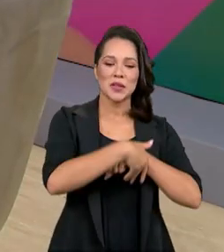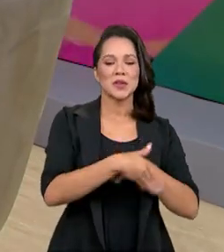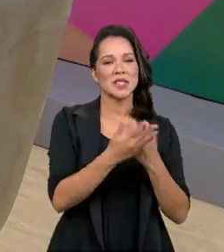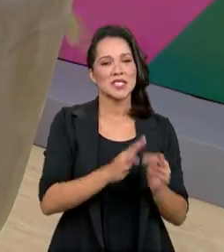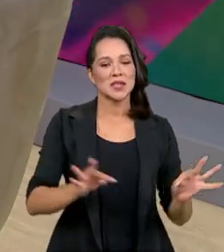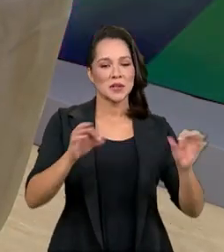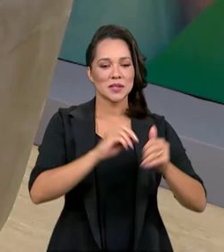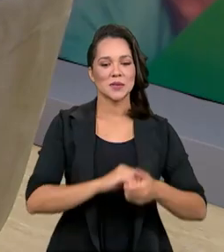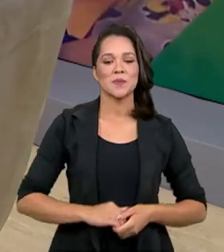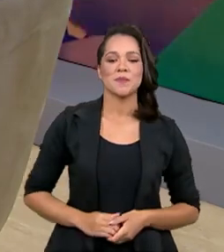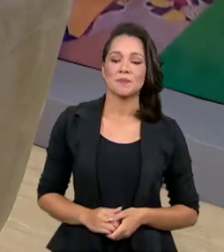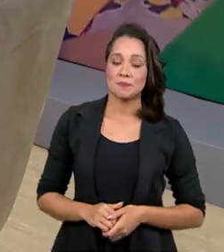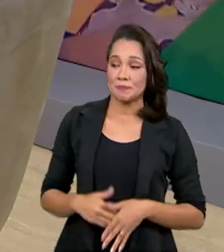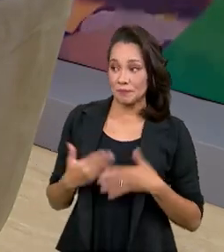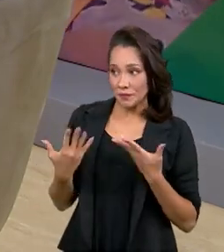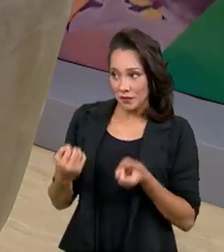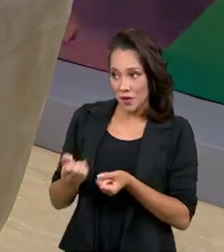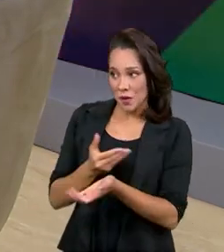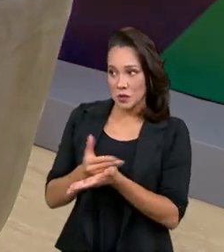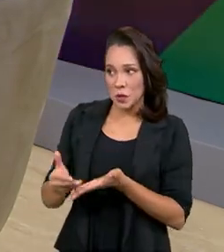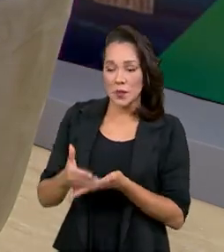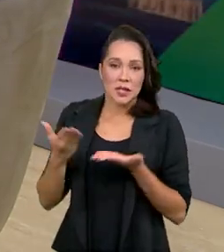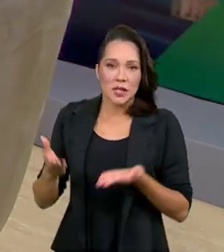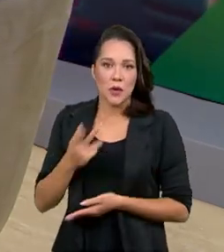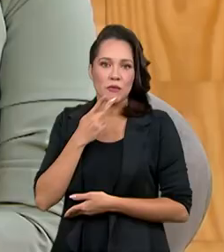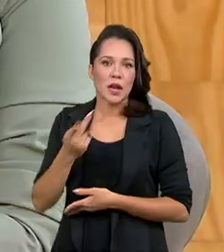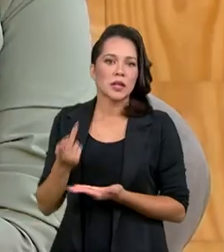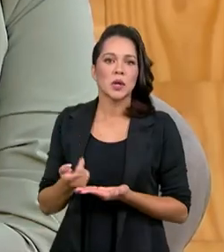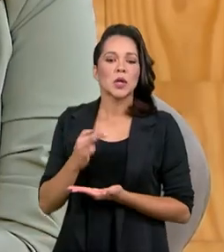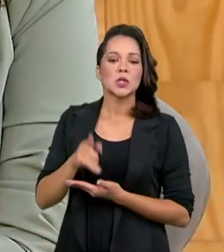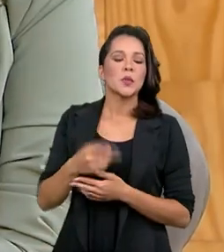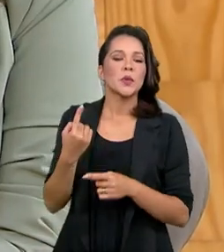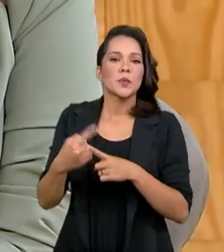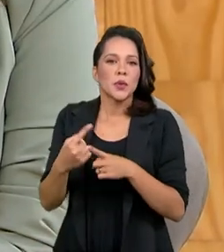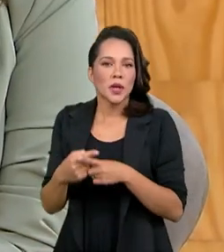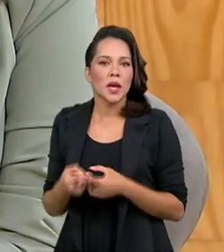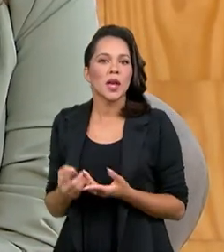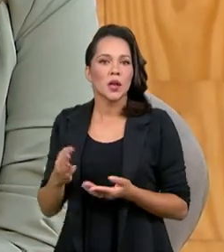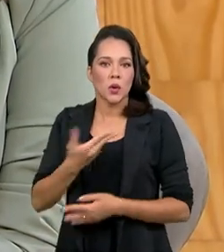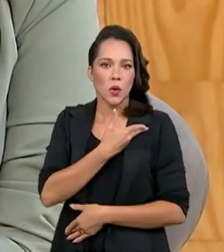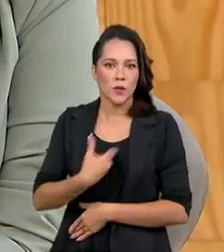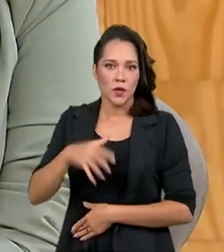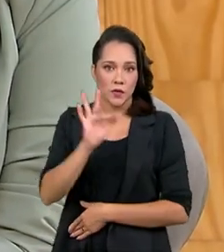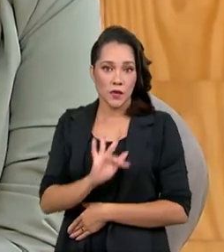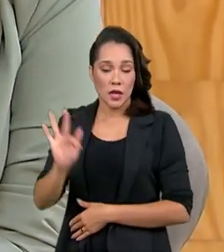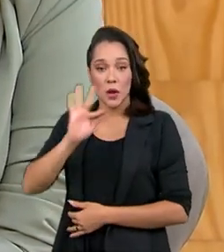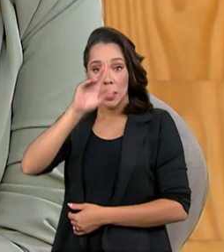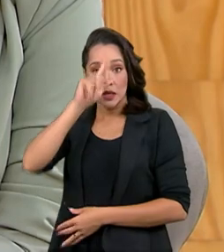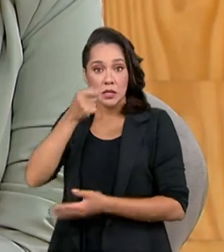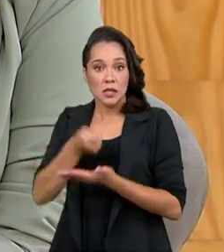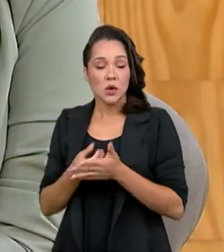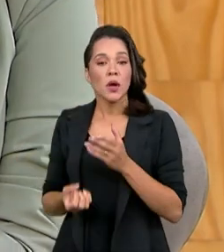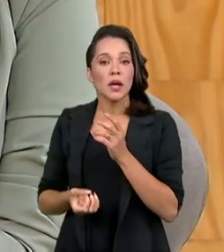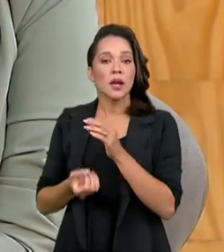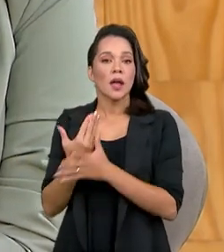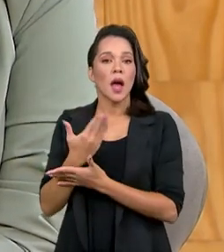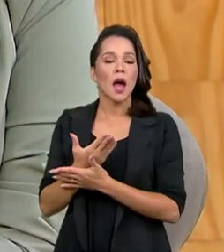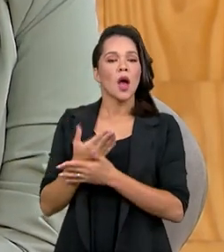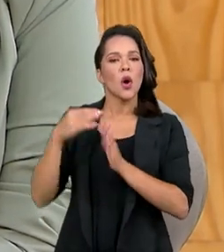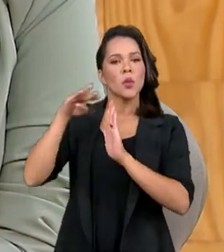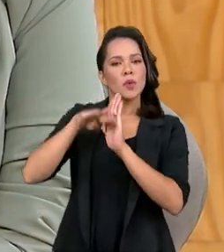Boa noite a todos. Secretária, vamos começar então falando sobre o porquê de o governo federal decidir criar um programa